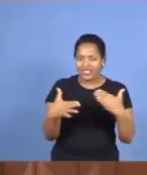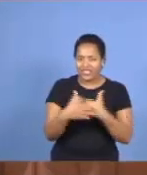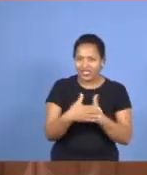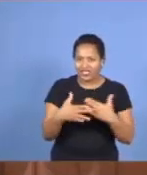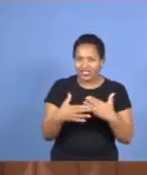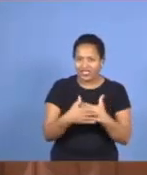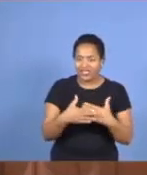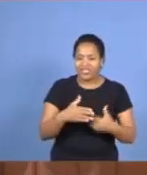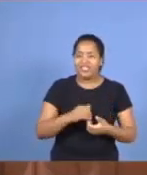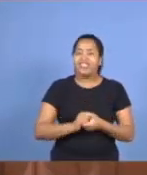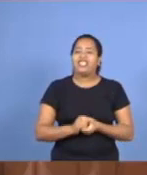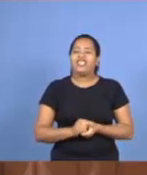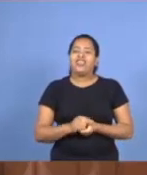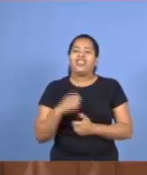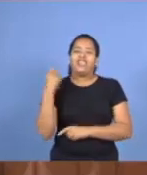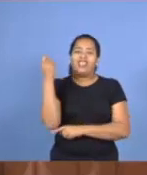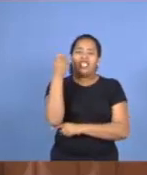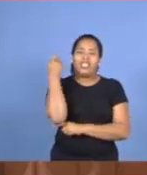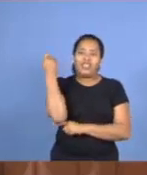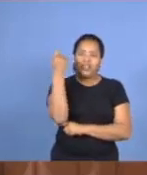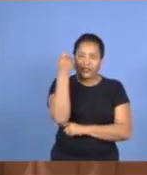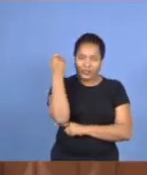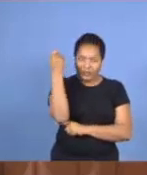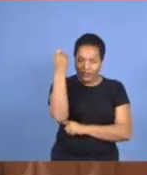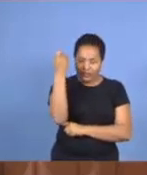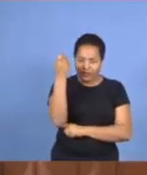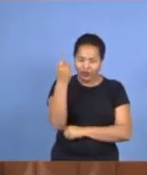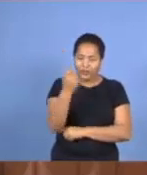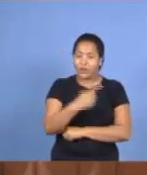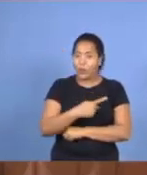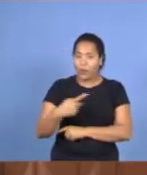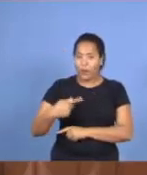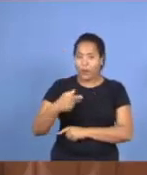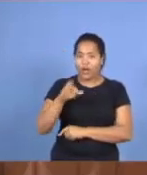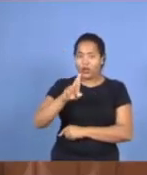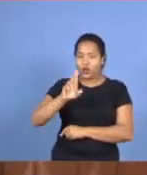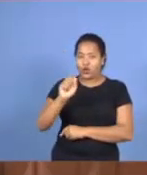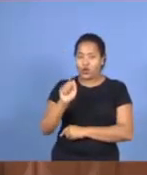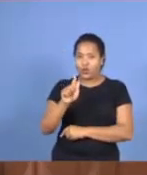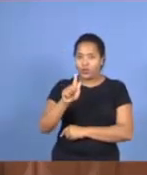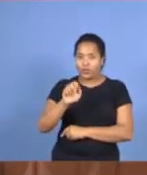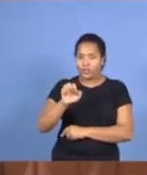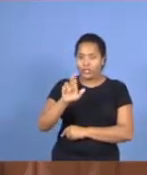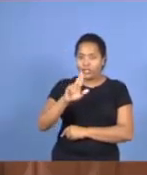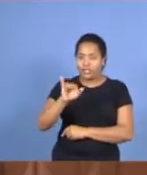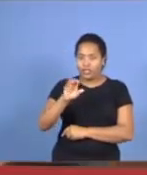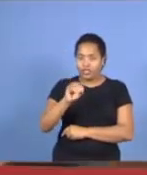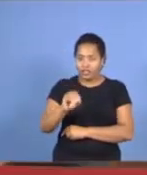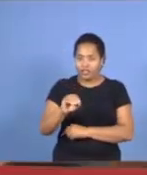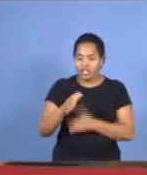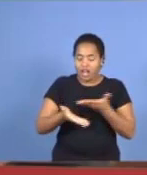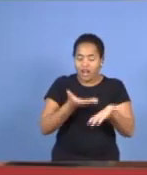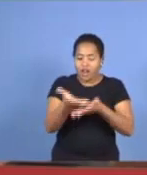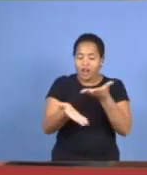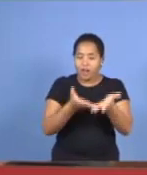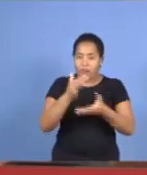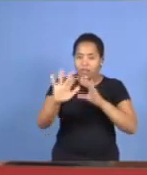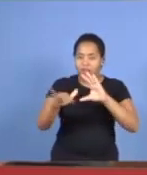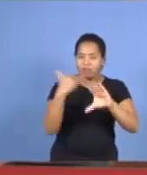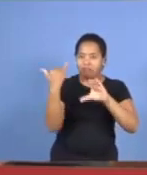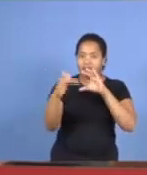Rio Grande do Sul. O pastor Rogério, dando ali a informação da participação que enviaram dos jovens ali,